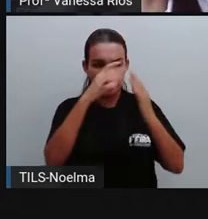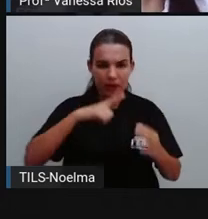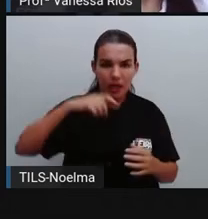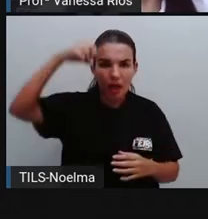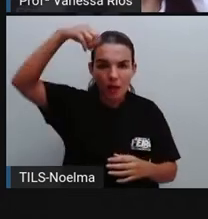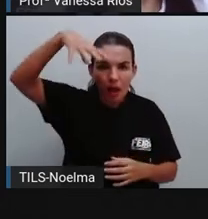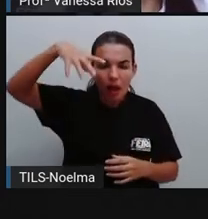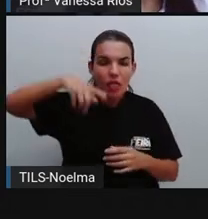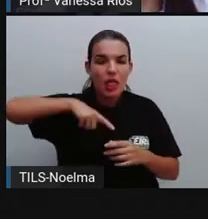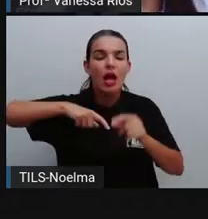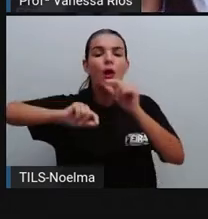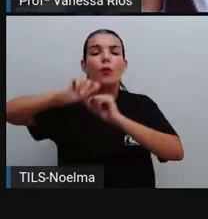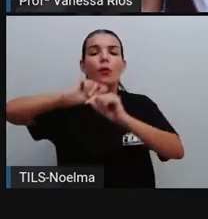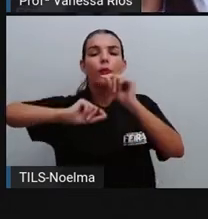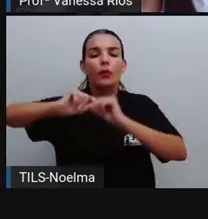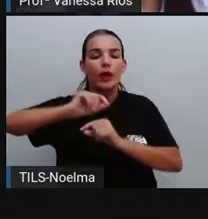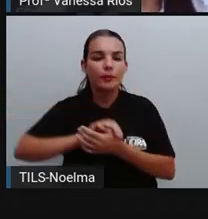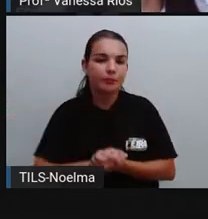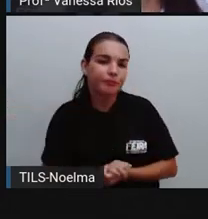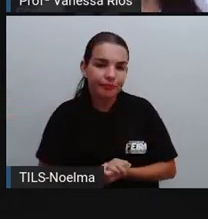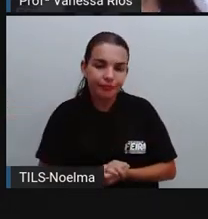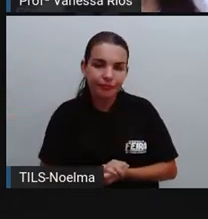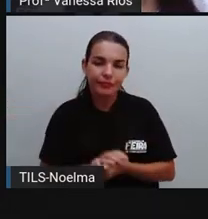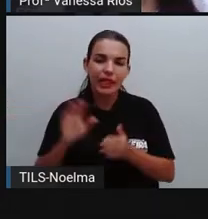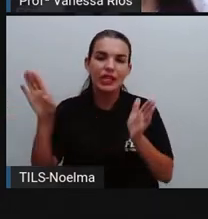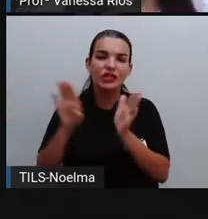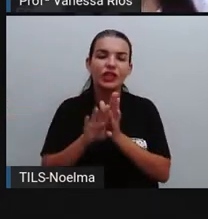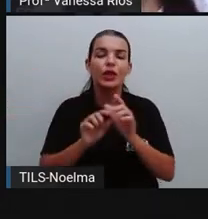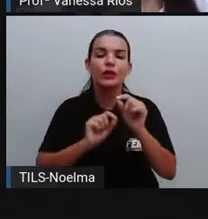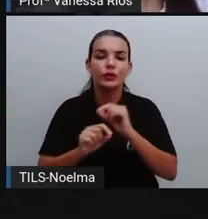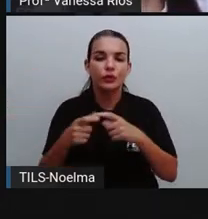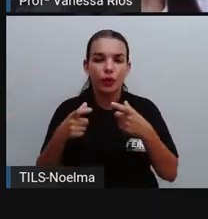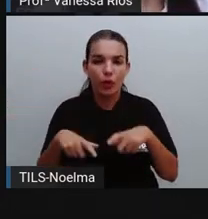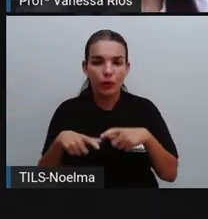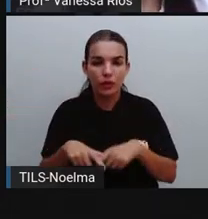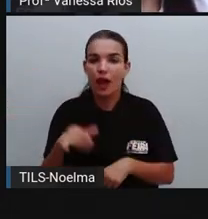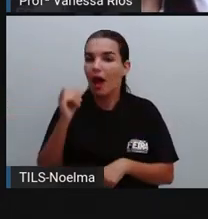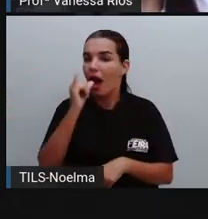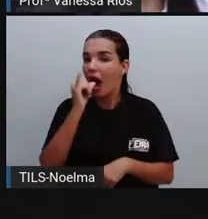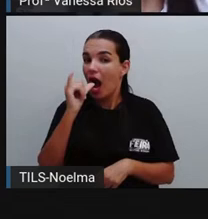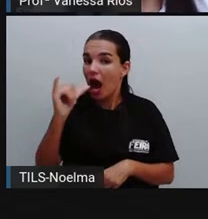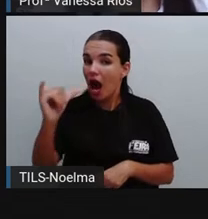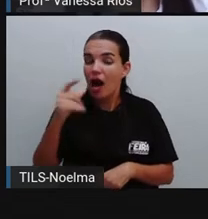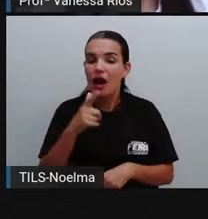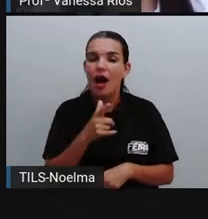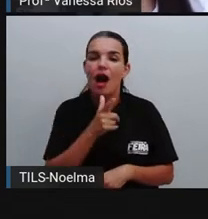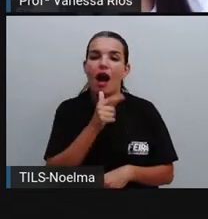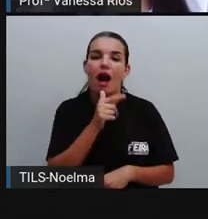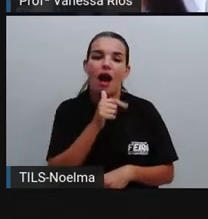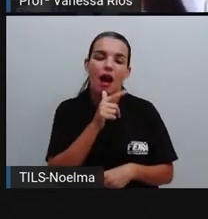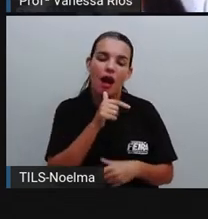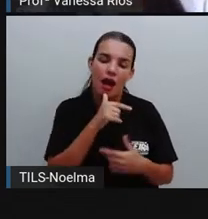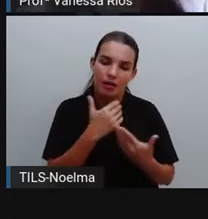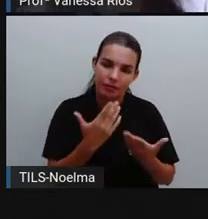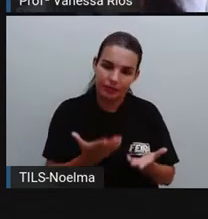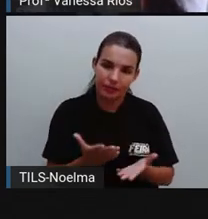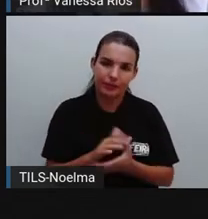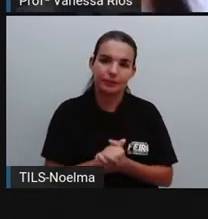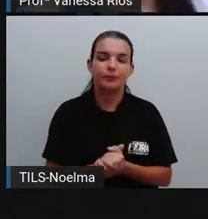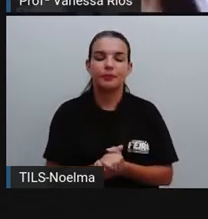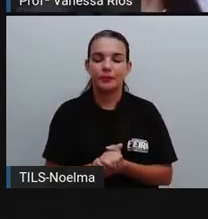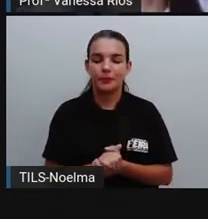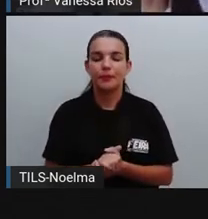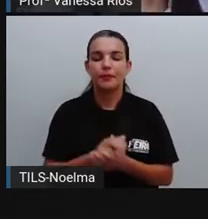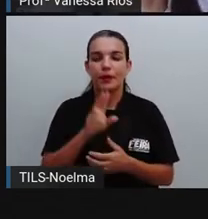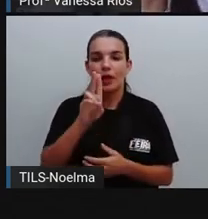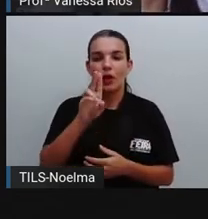fábricas, nas indústrias do Brasil provém aí de energia elétrica gerada nas usinas hidrelétricas.